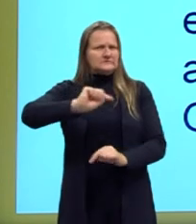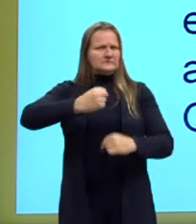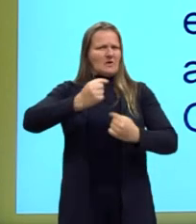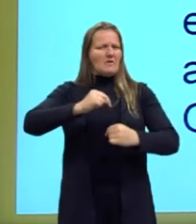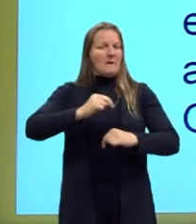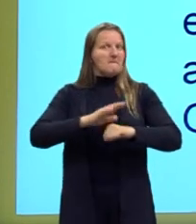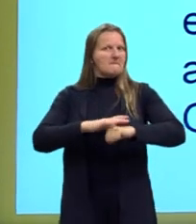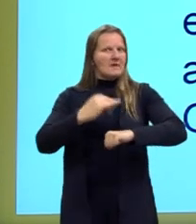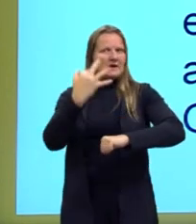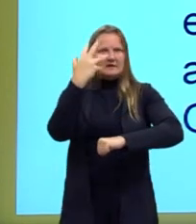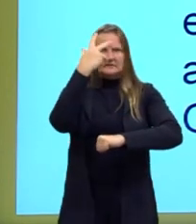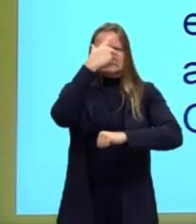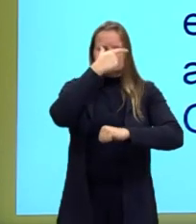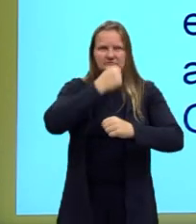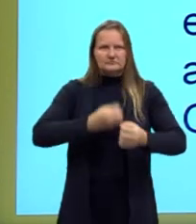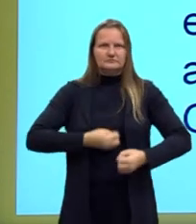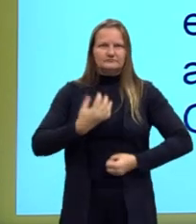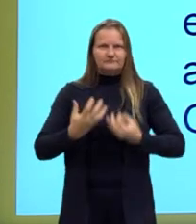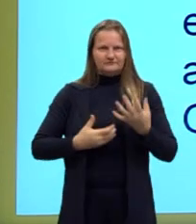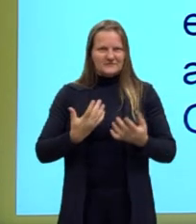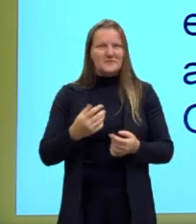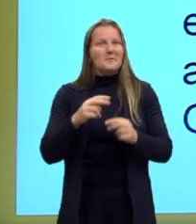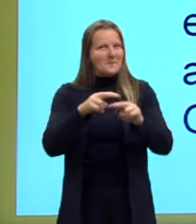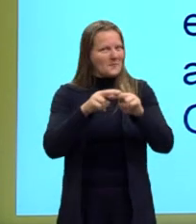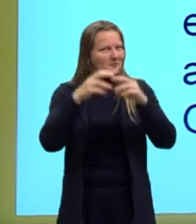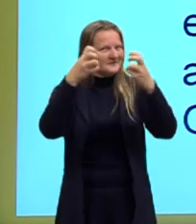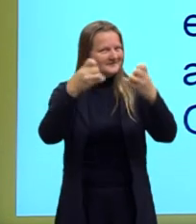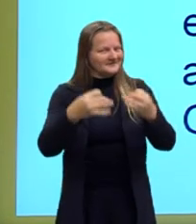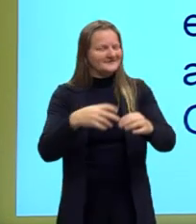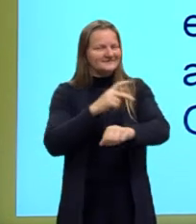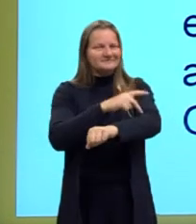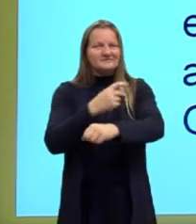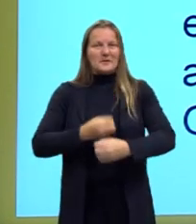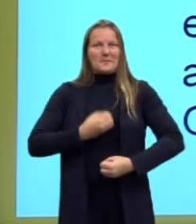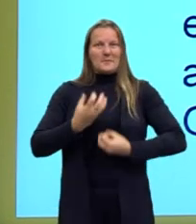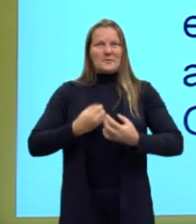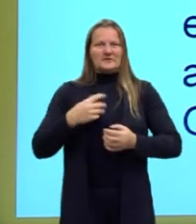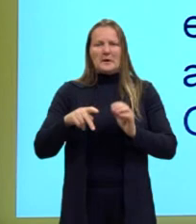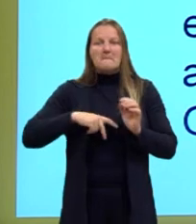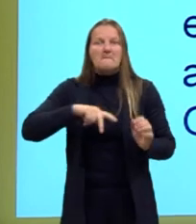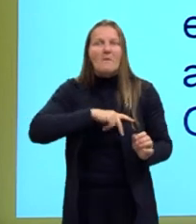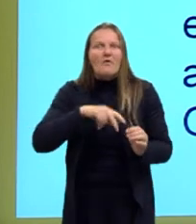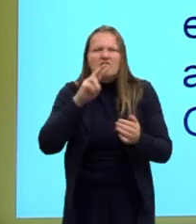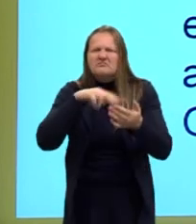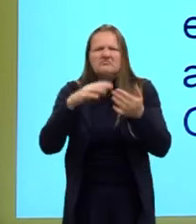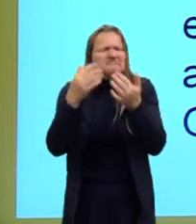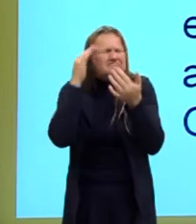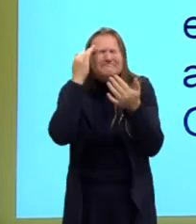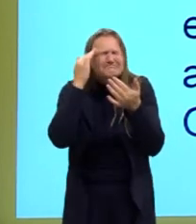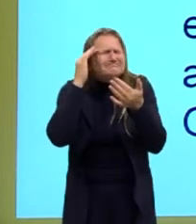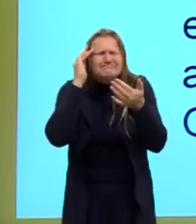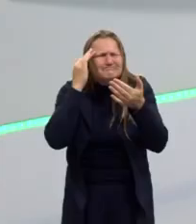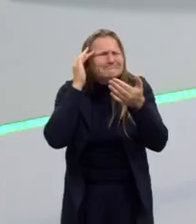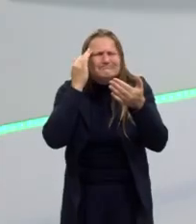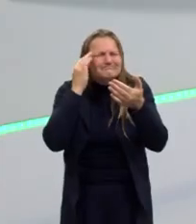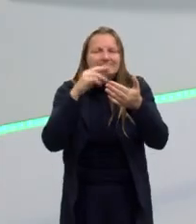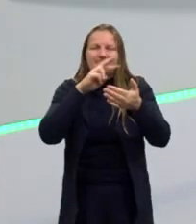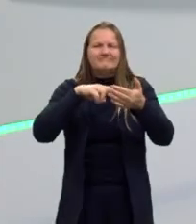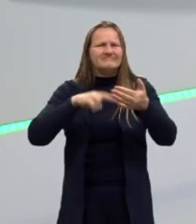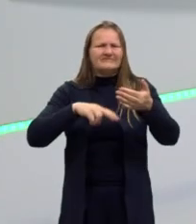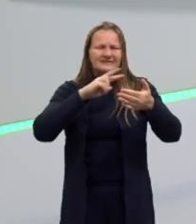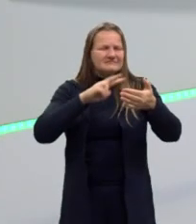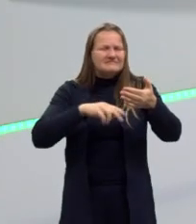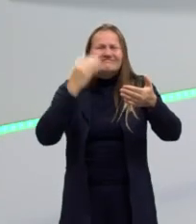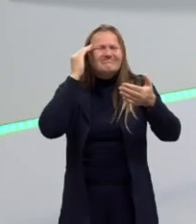bonito vai ser o poema. Então, têm essa poesia, ela não era para o povo. Por isso que difere lá do realismo e do naturalismo,